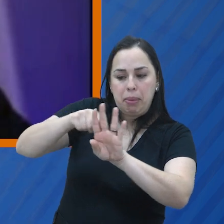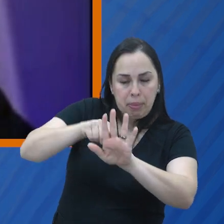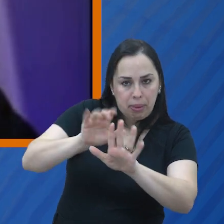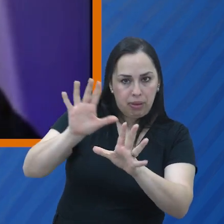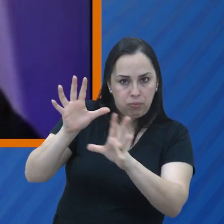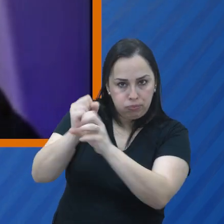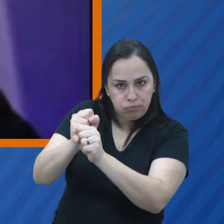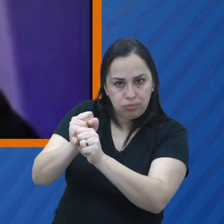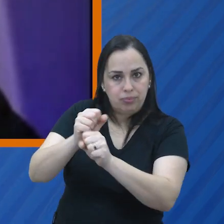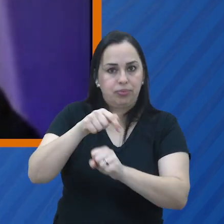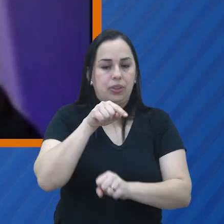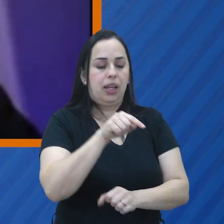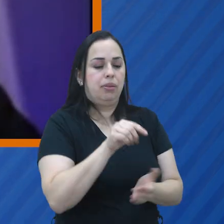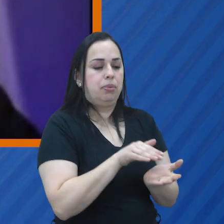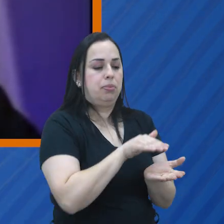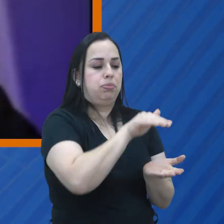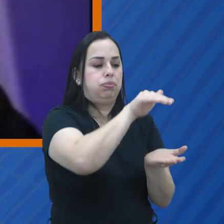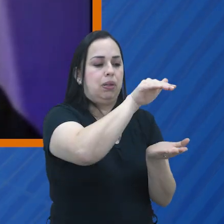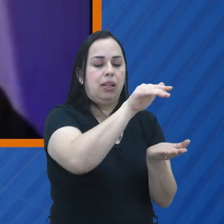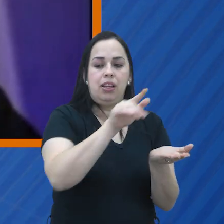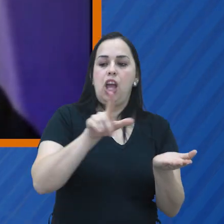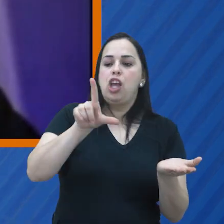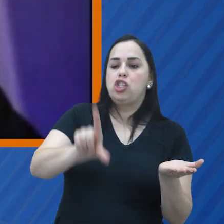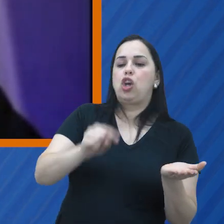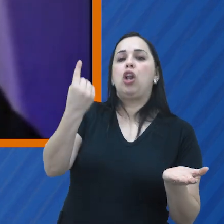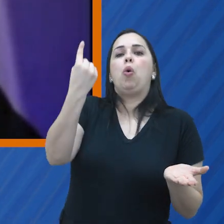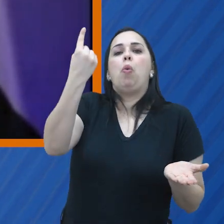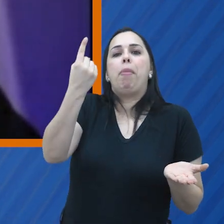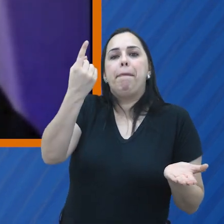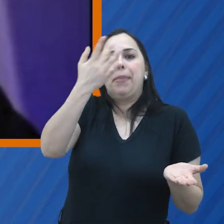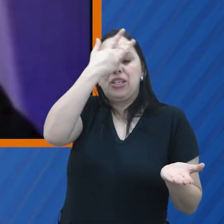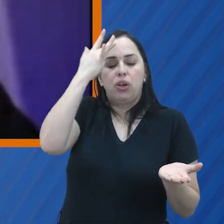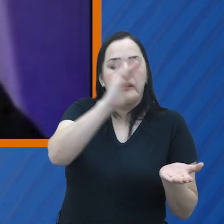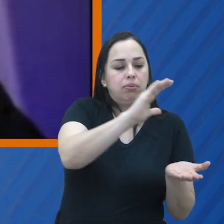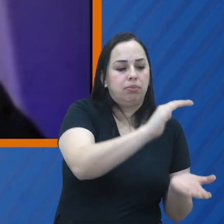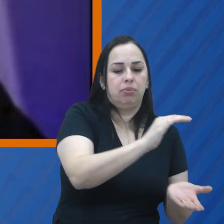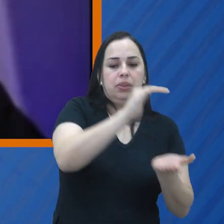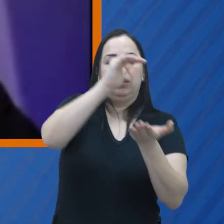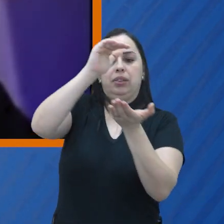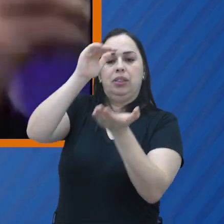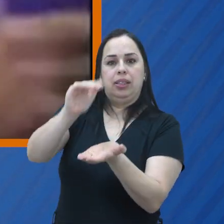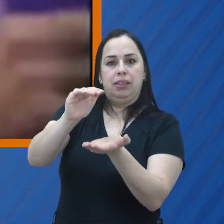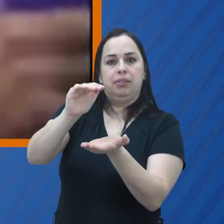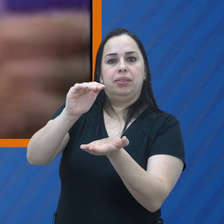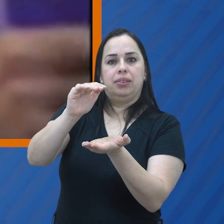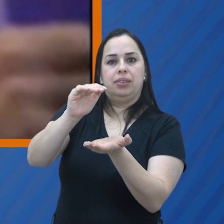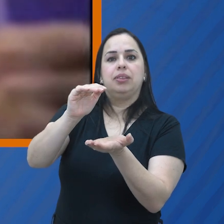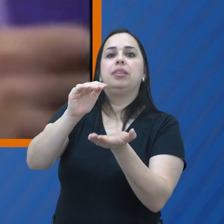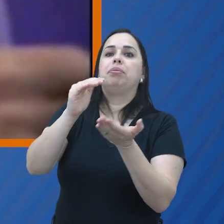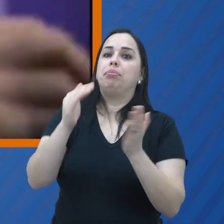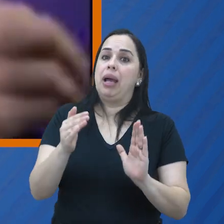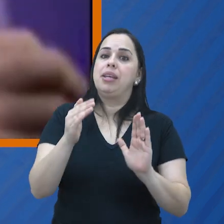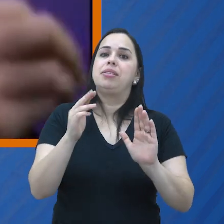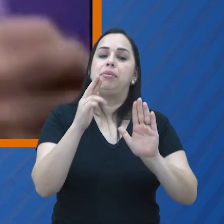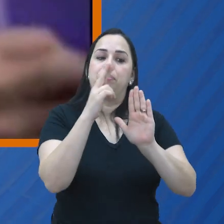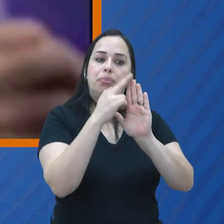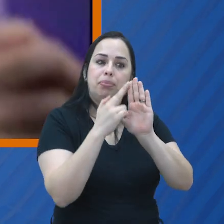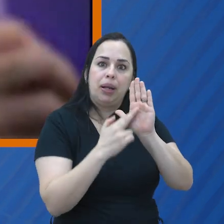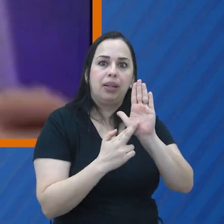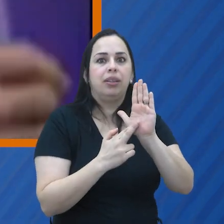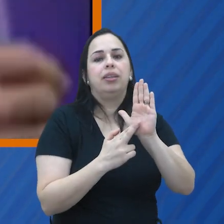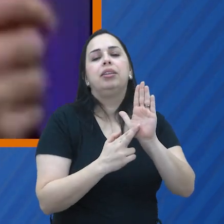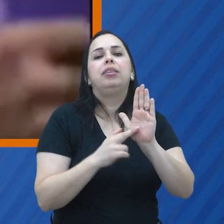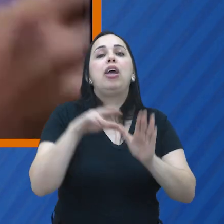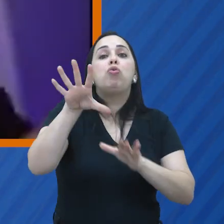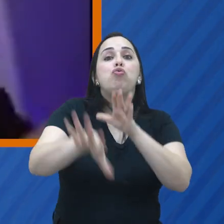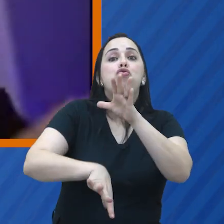juntou R$100.000. Ele vai pegar um membro desse grupo e vai entregar o dinheiro para um membro desse grupo. E o critério para isso acontecer é